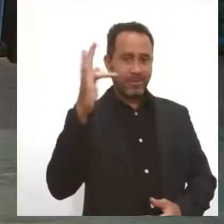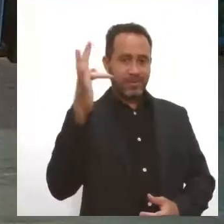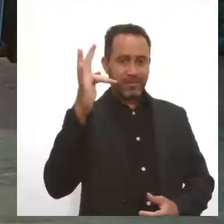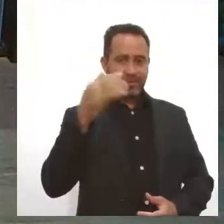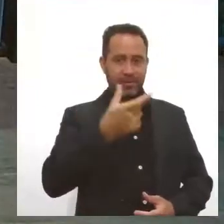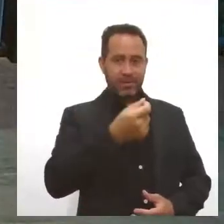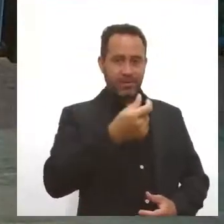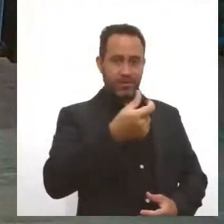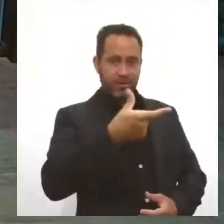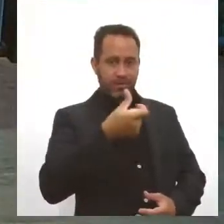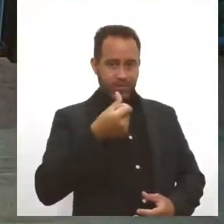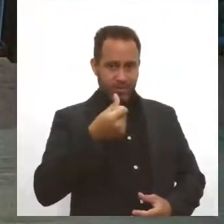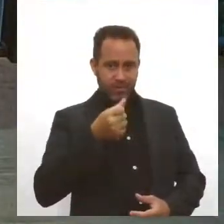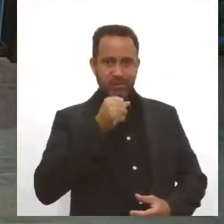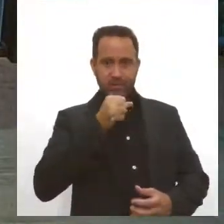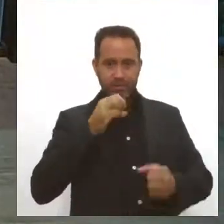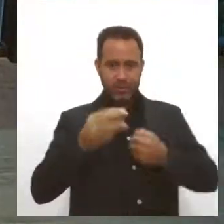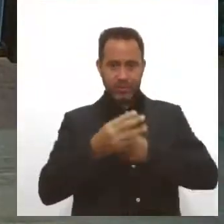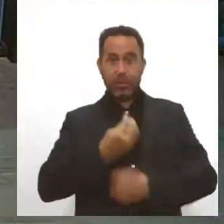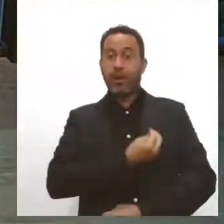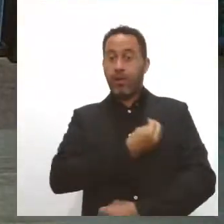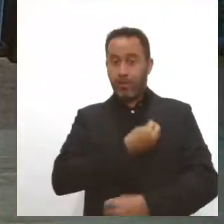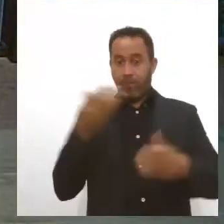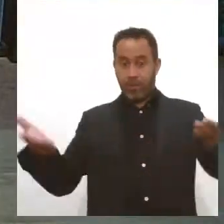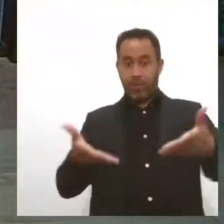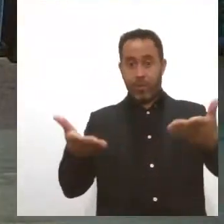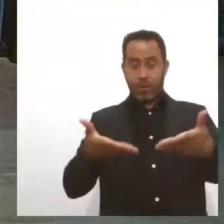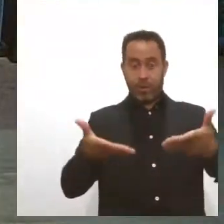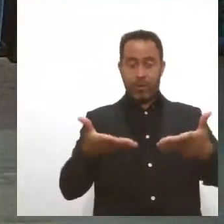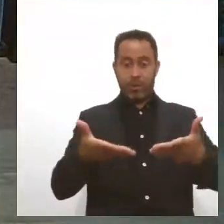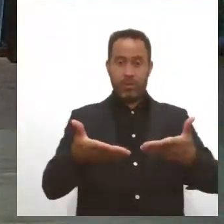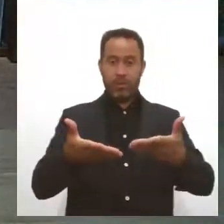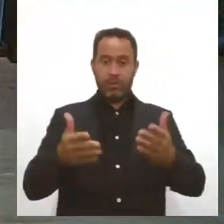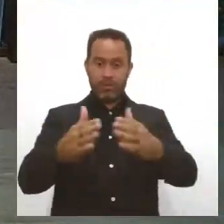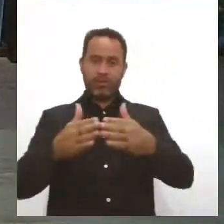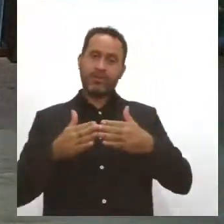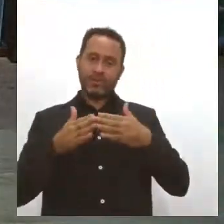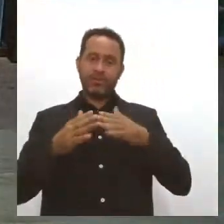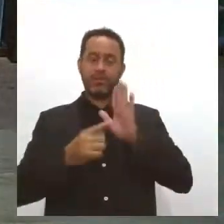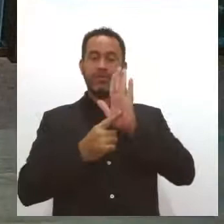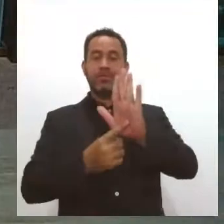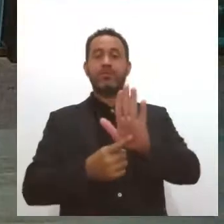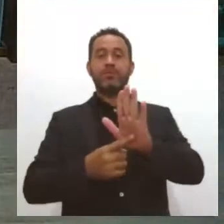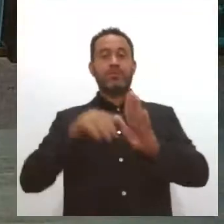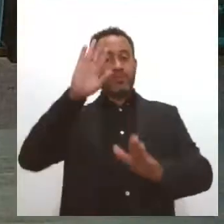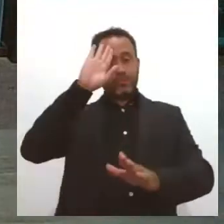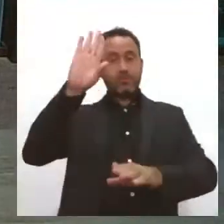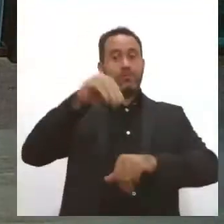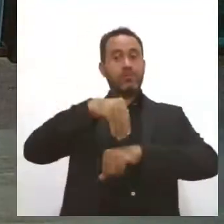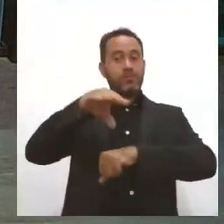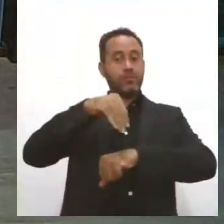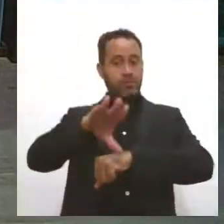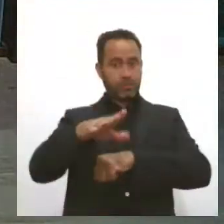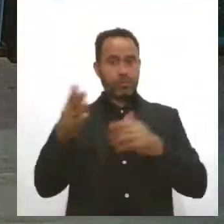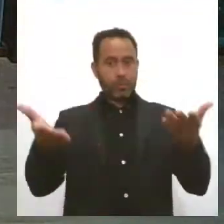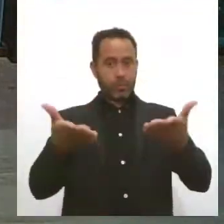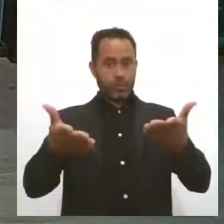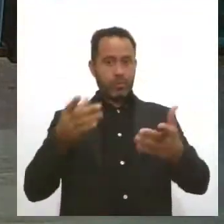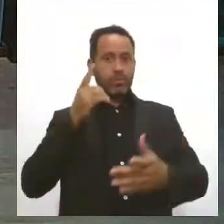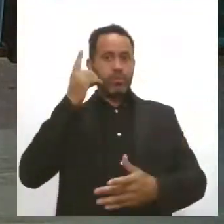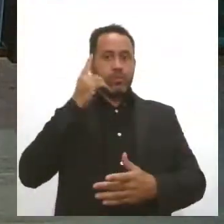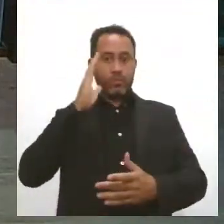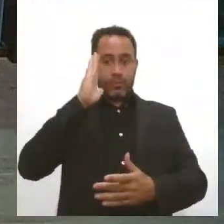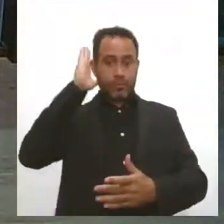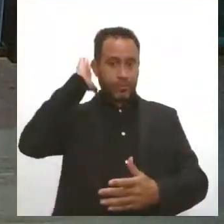2021, já está ao vivo pra você a partir de agora. Peço licença para apresentar os nossos destaques de hoje. O deputado Irã